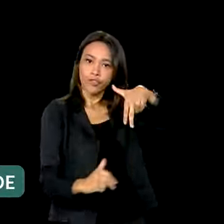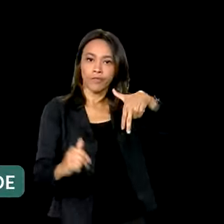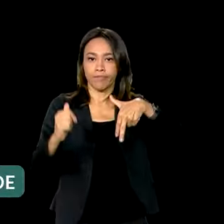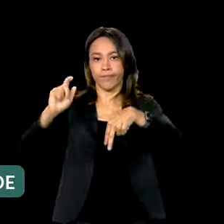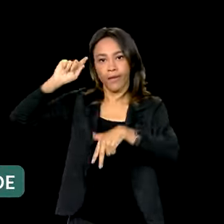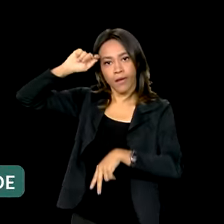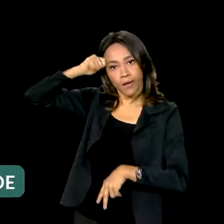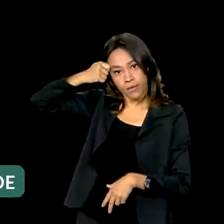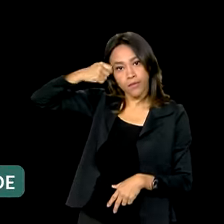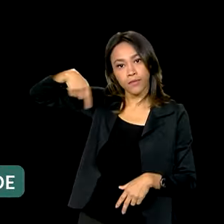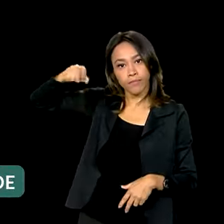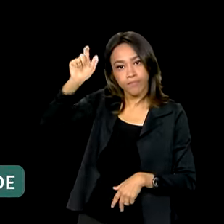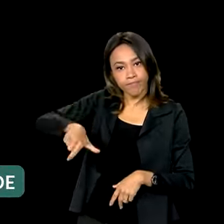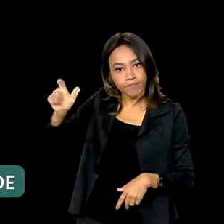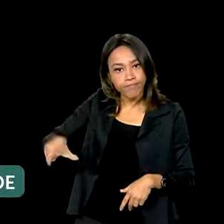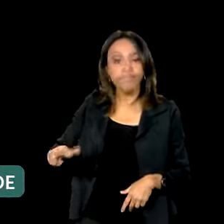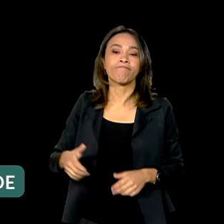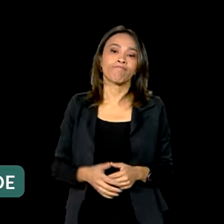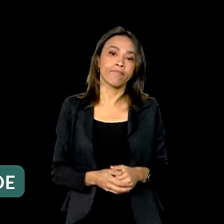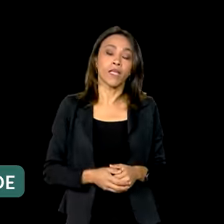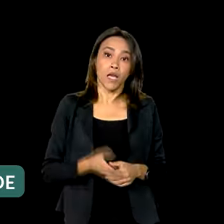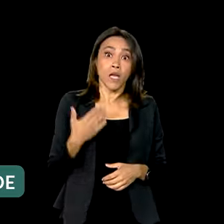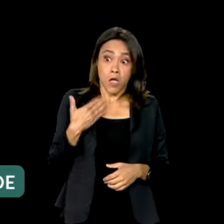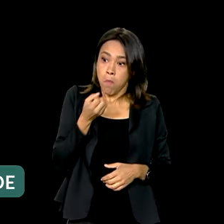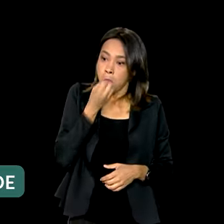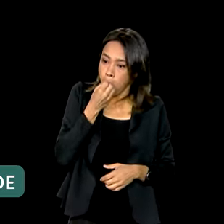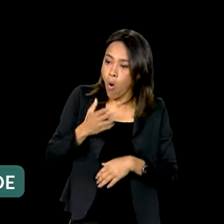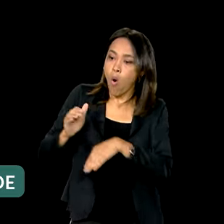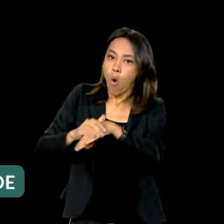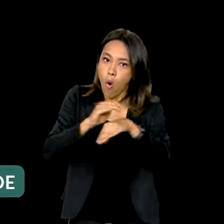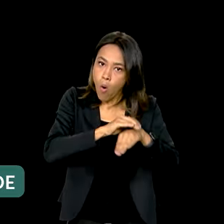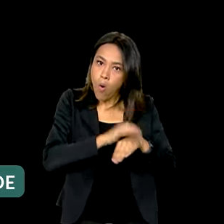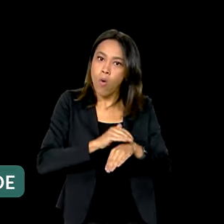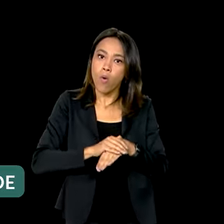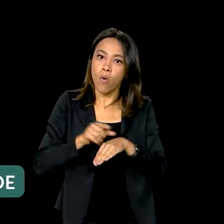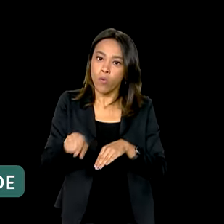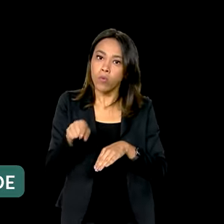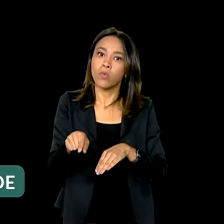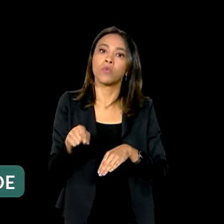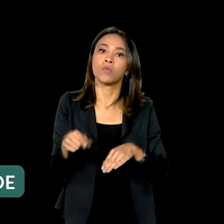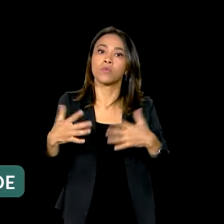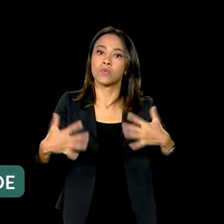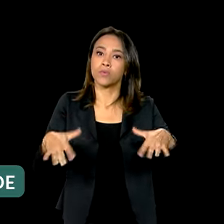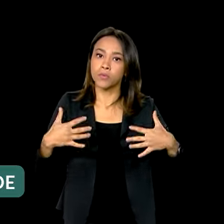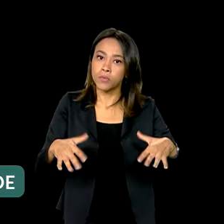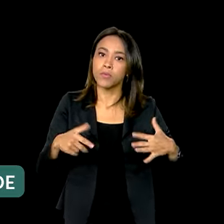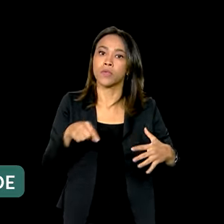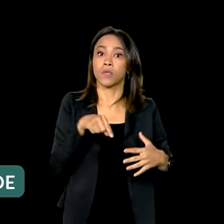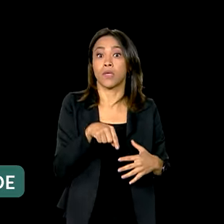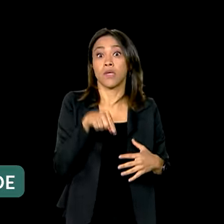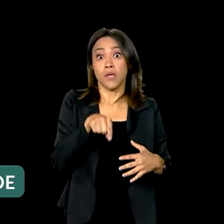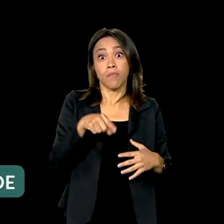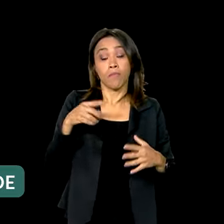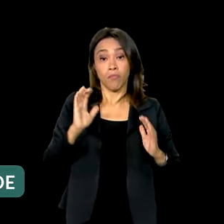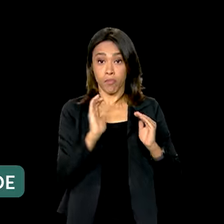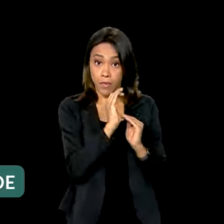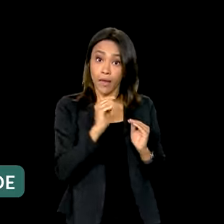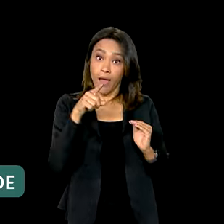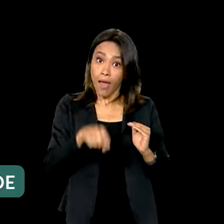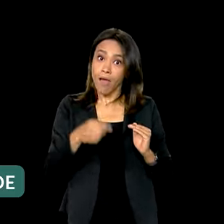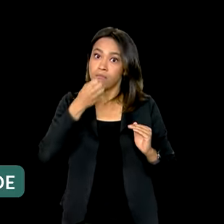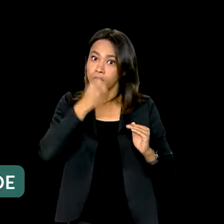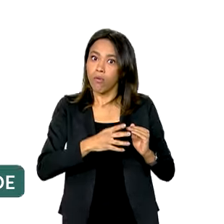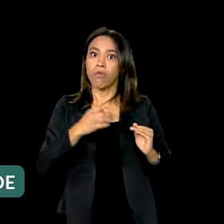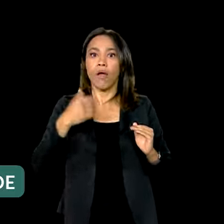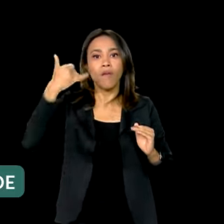Nossa adesão reconhece que as boas práticas adotadas pelo BB defendem a igualdade e combatem a discriminação em todas as